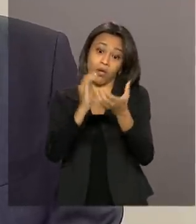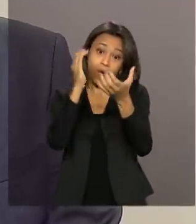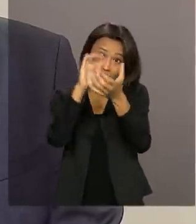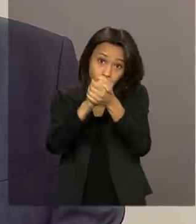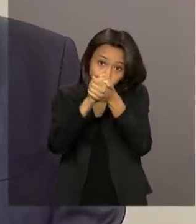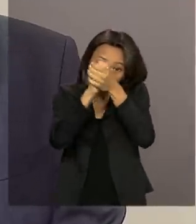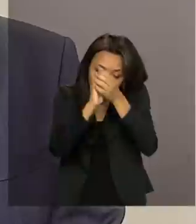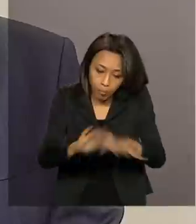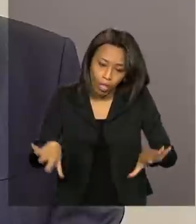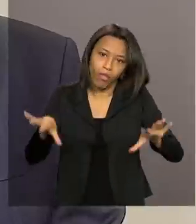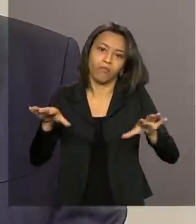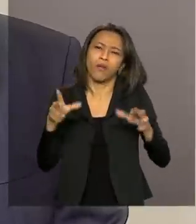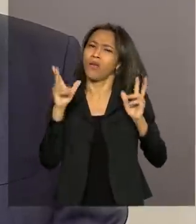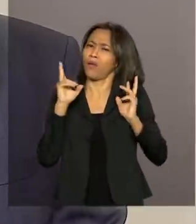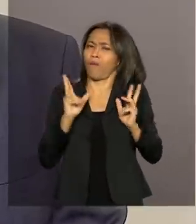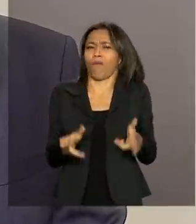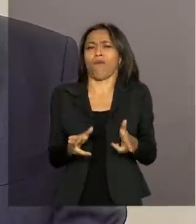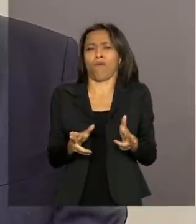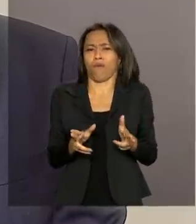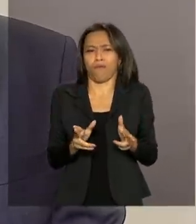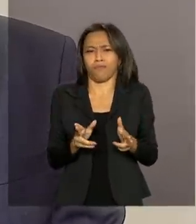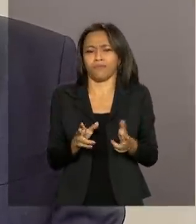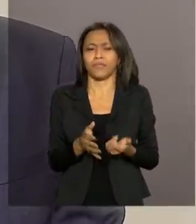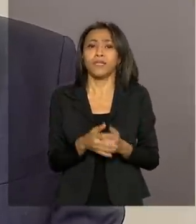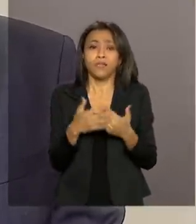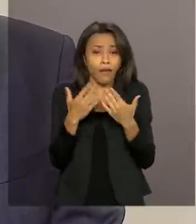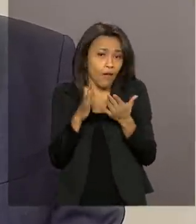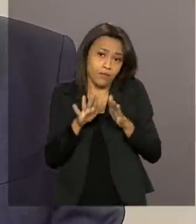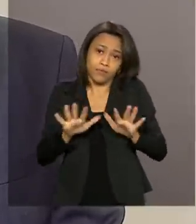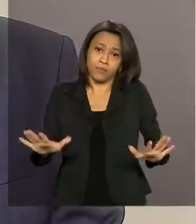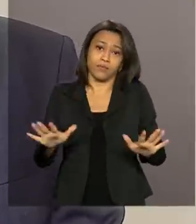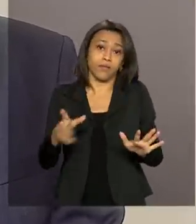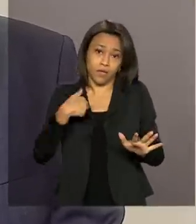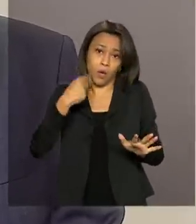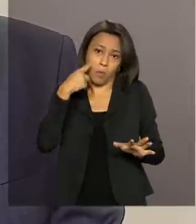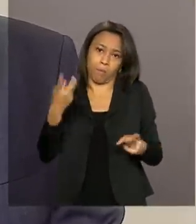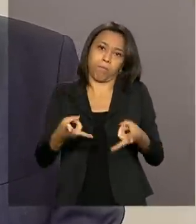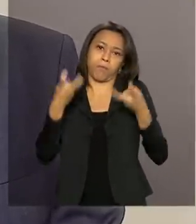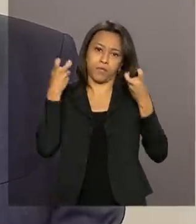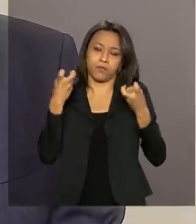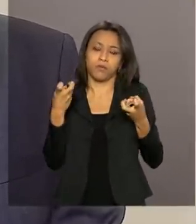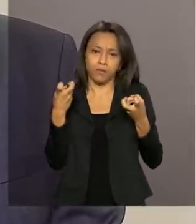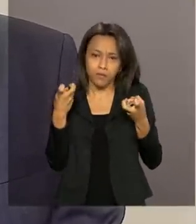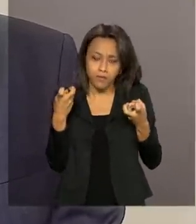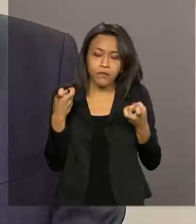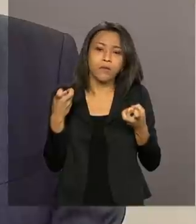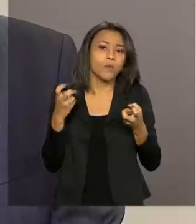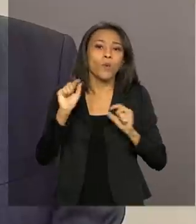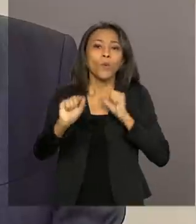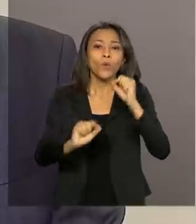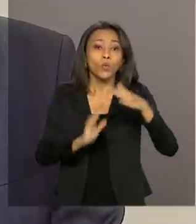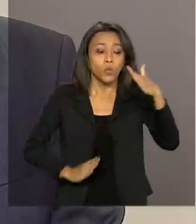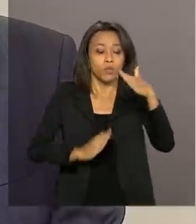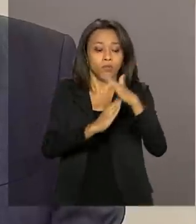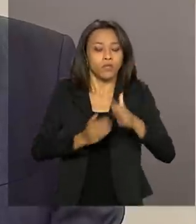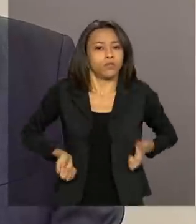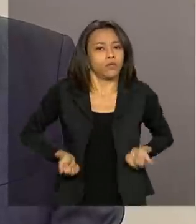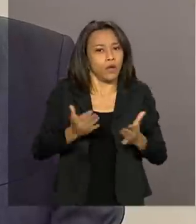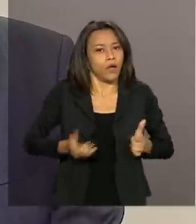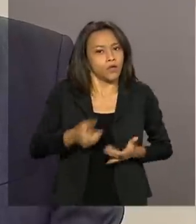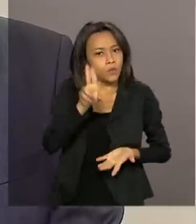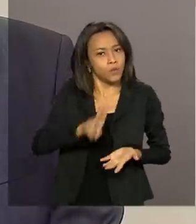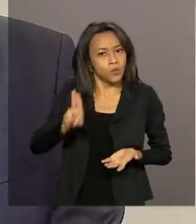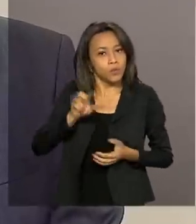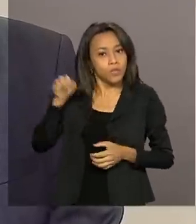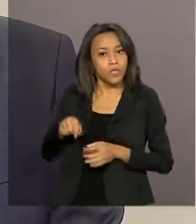Acaba. Então, e vice-versa, né? Então, é dessa forma que eu vejo essa questão do teto de gastos, a questão do